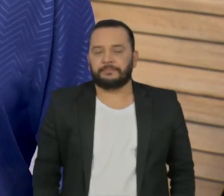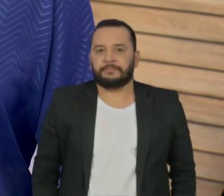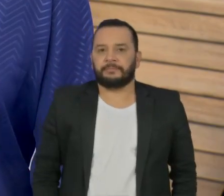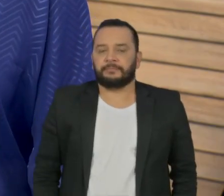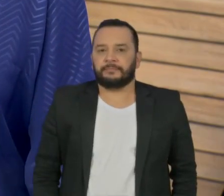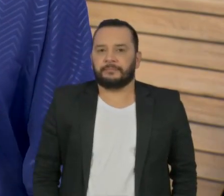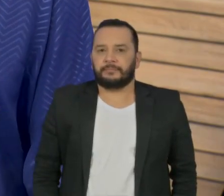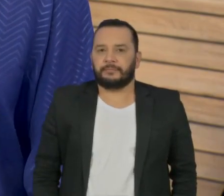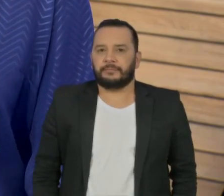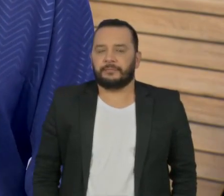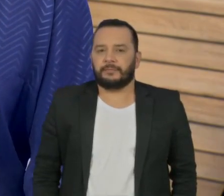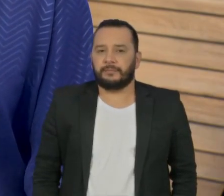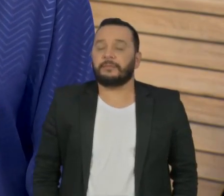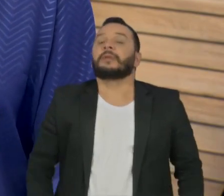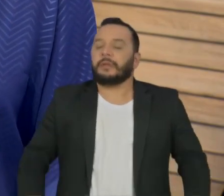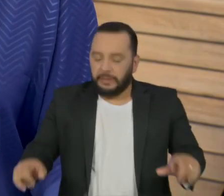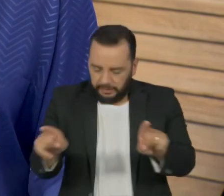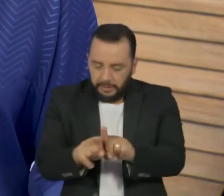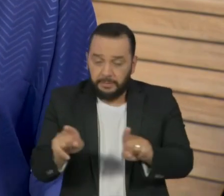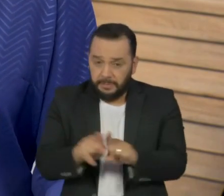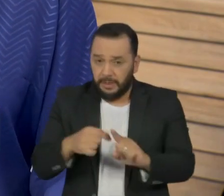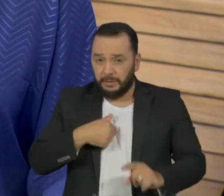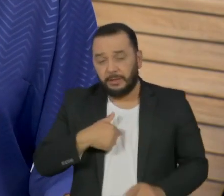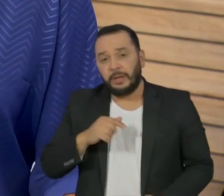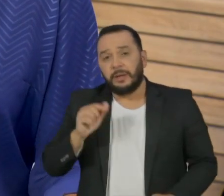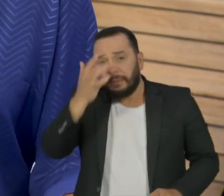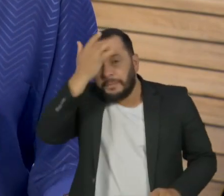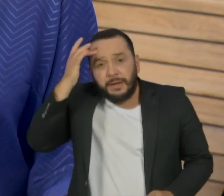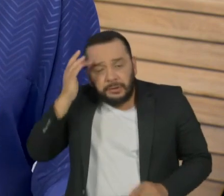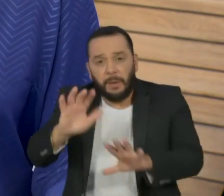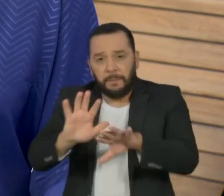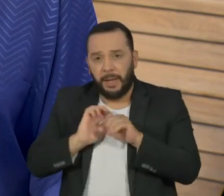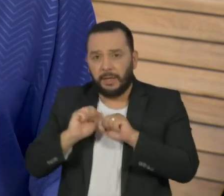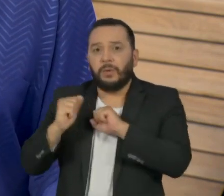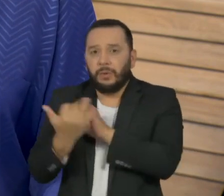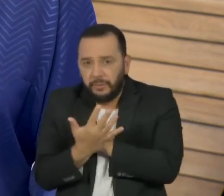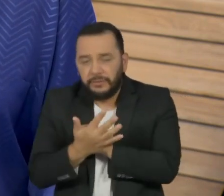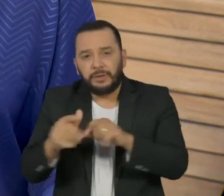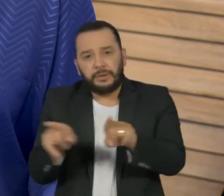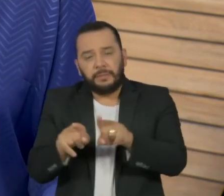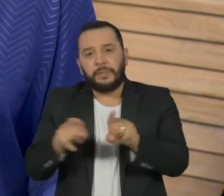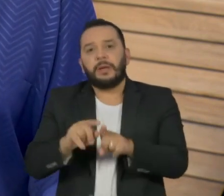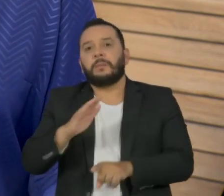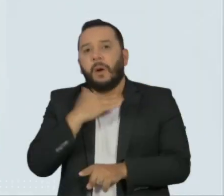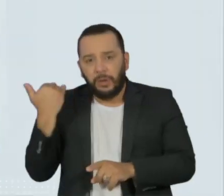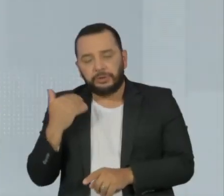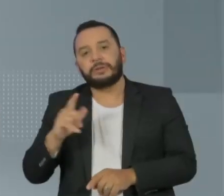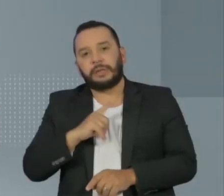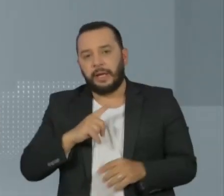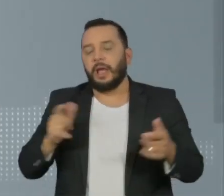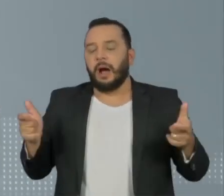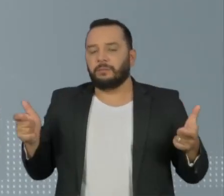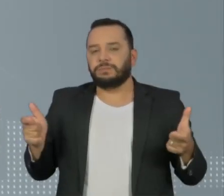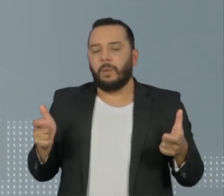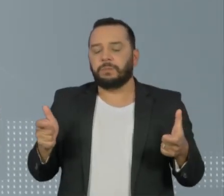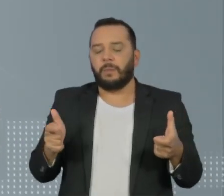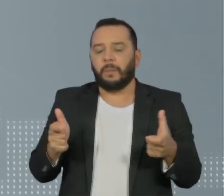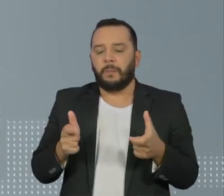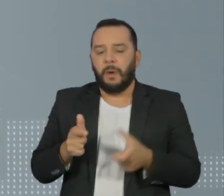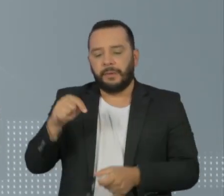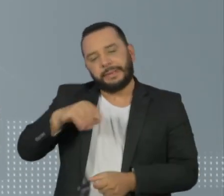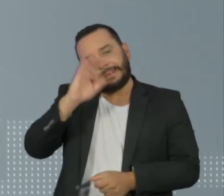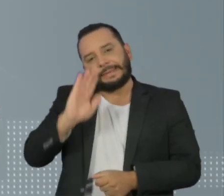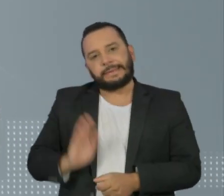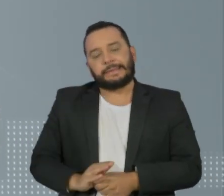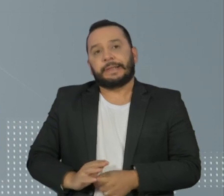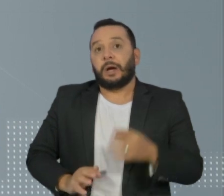As médias de novos casos e mortes pelo coronavírus continuam em queda no país. São quase